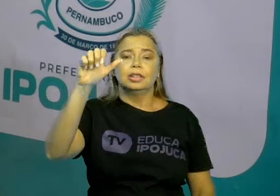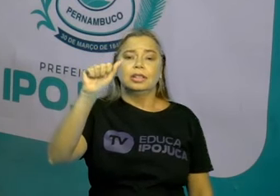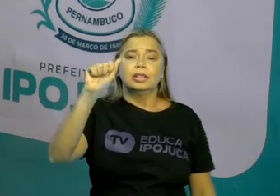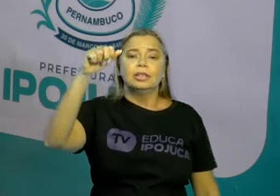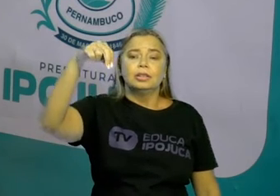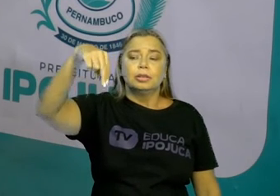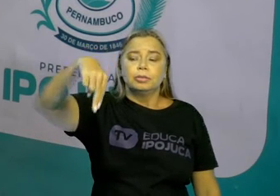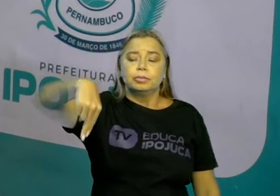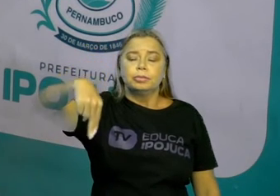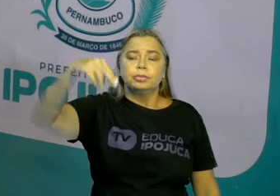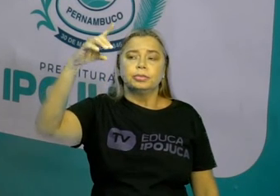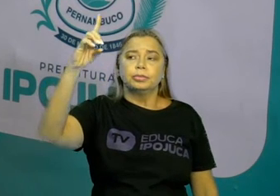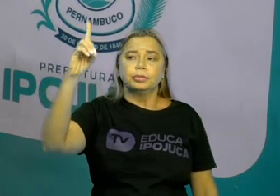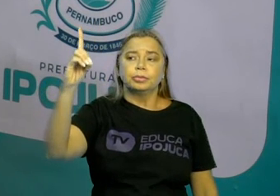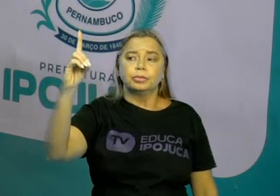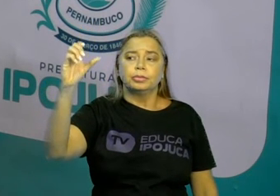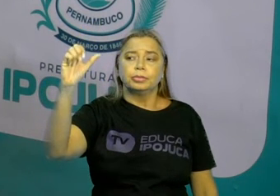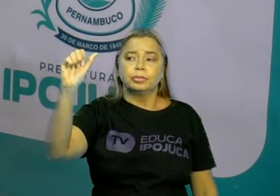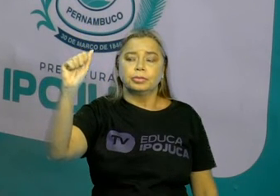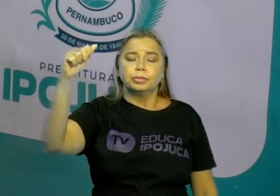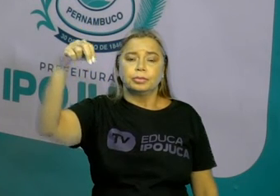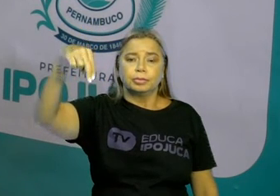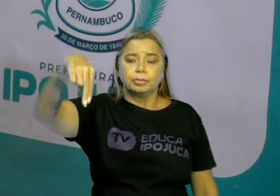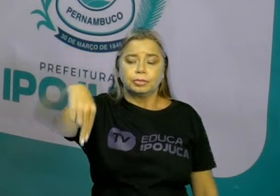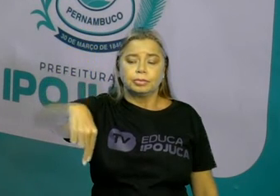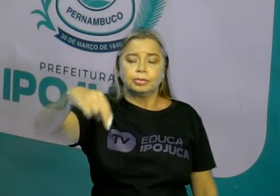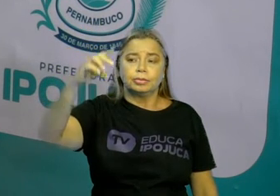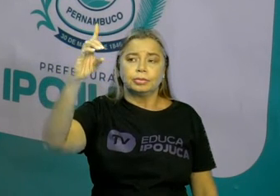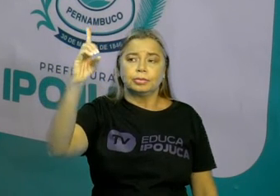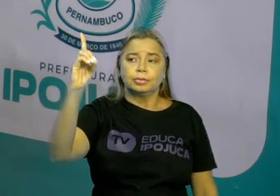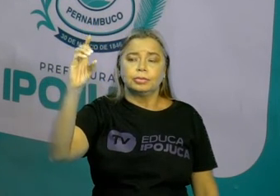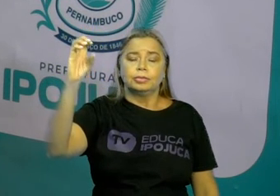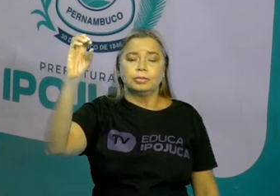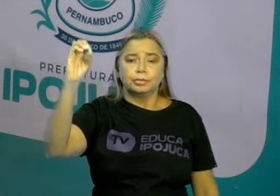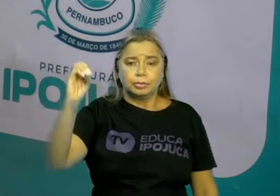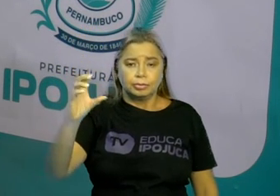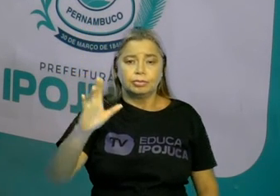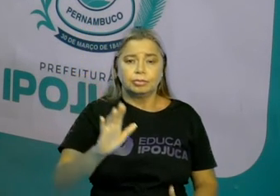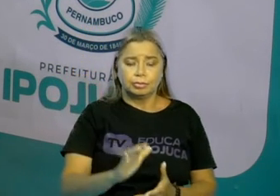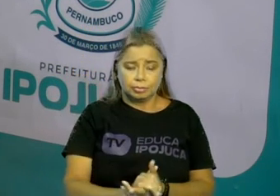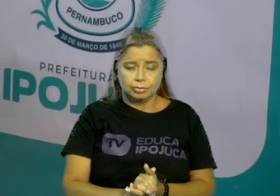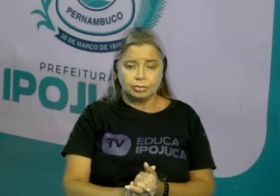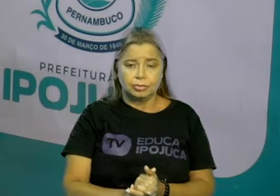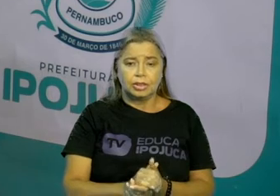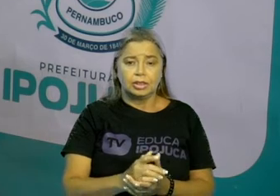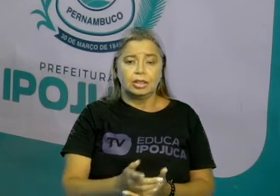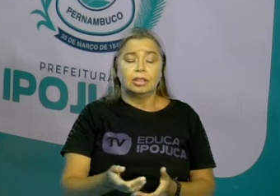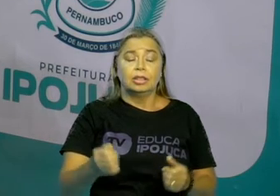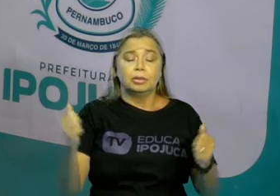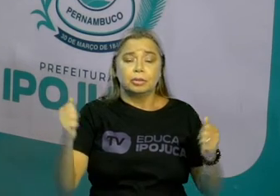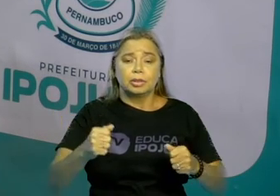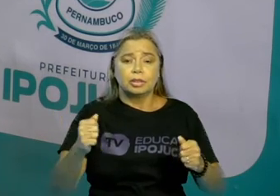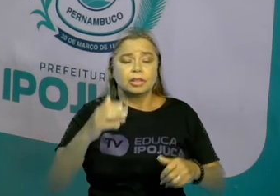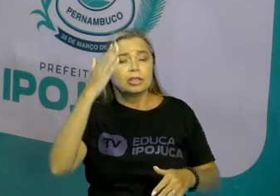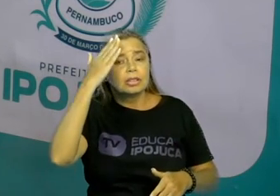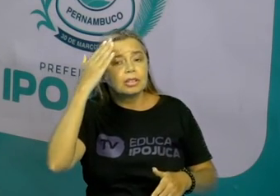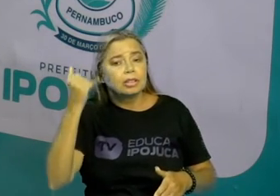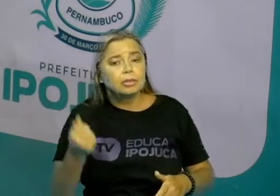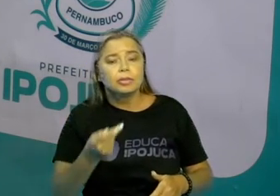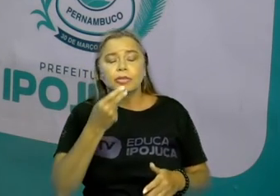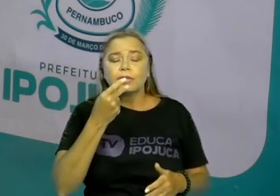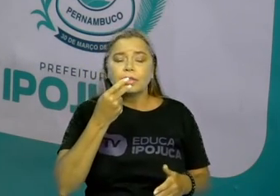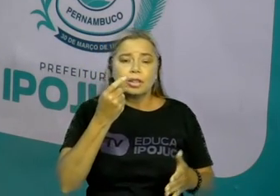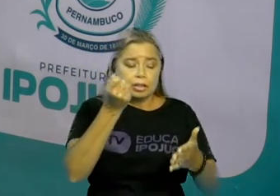vão ser importantes na composição das palavras para que elas tenham a escrita e uma pronúncia certa. Porém,